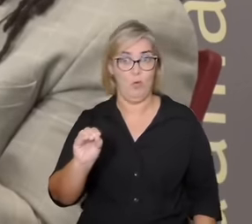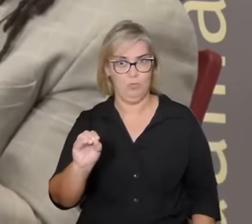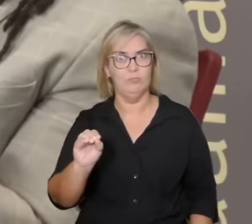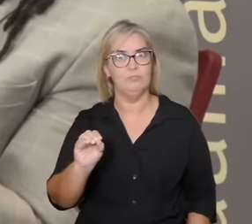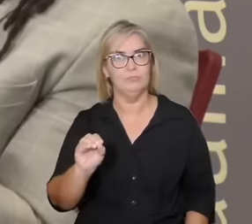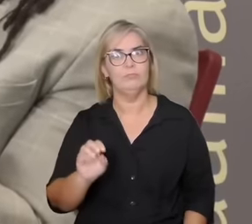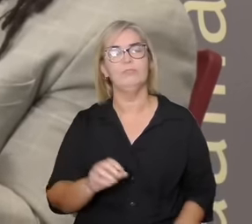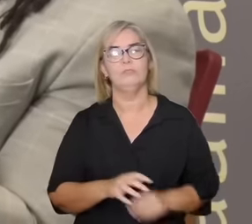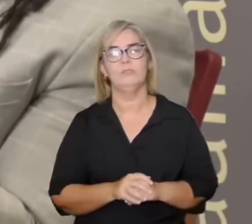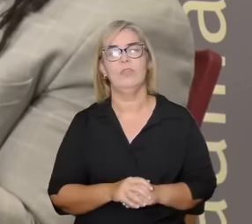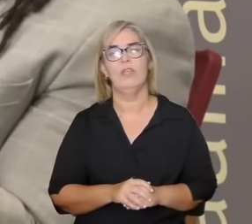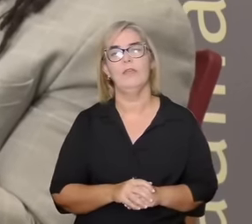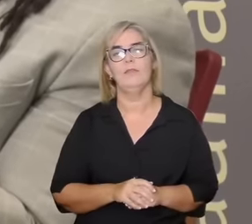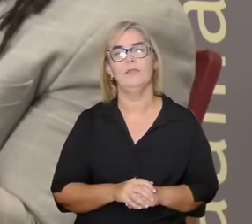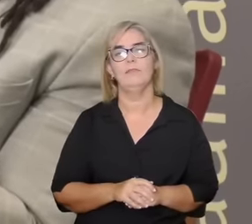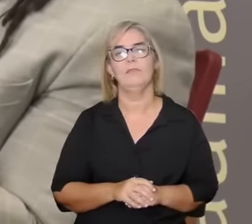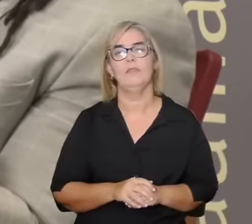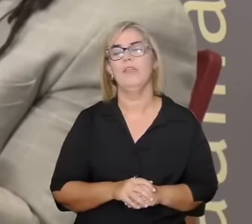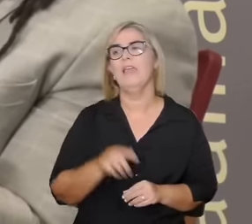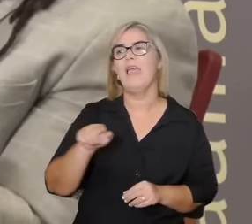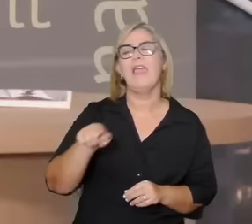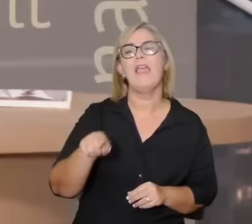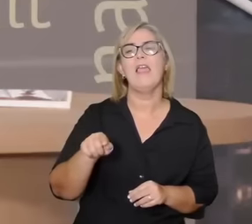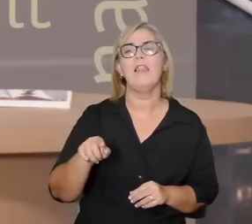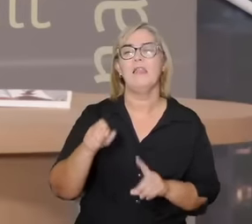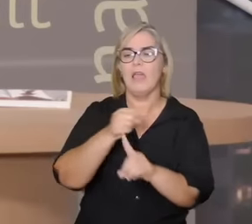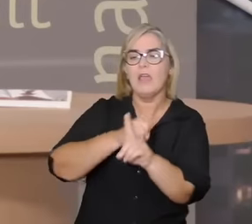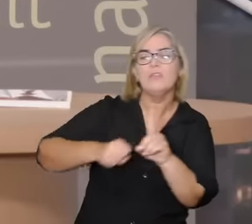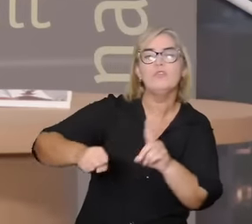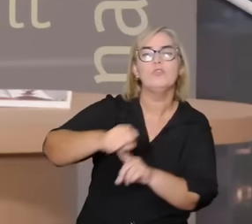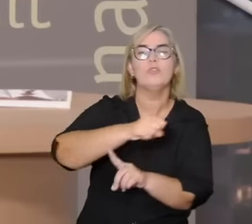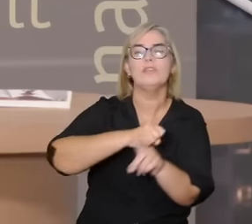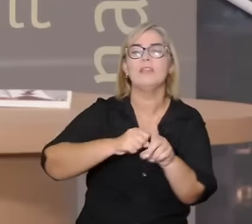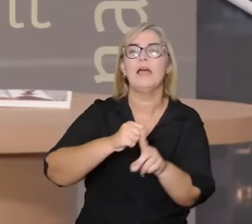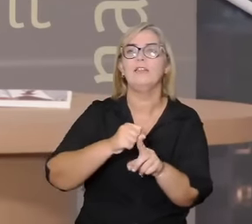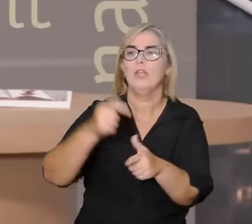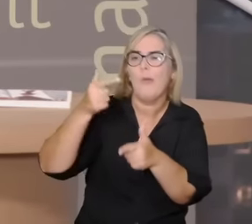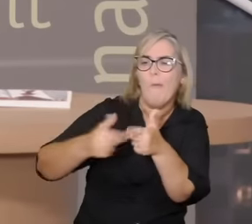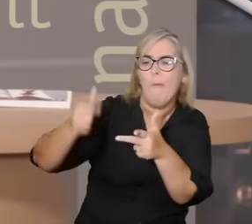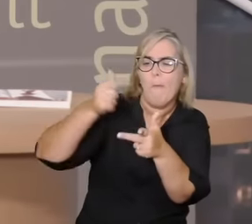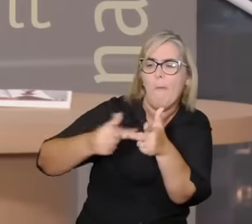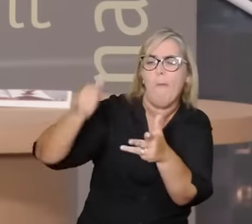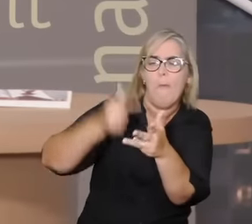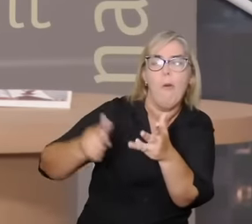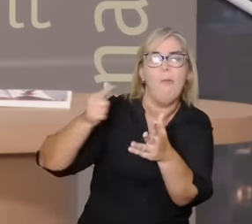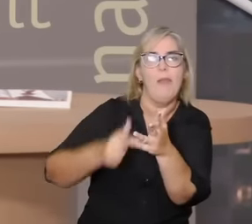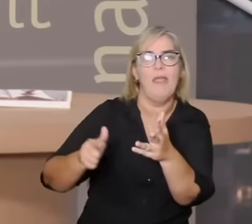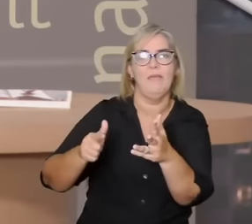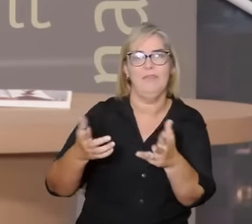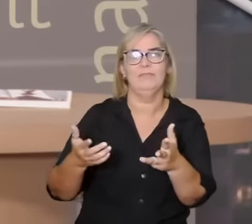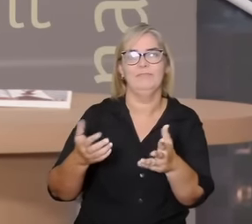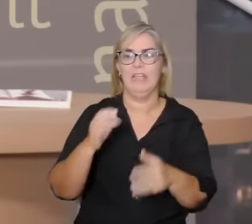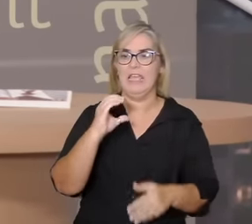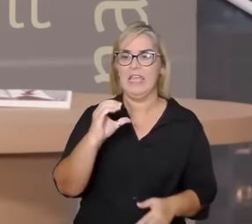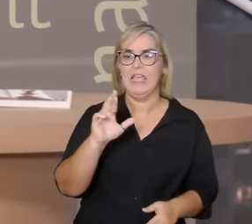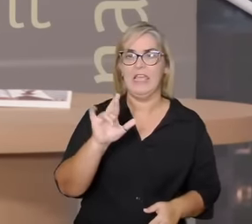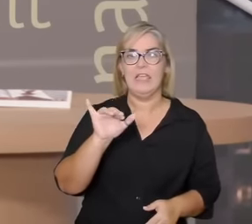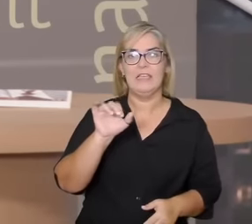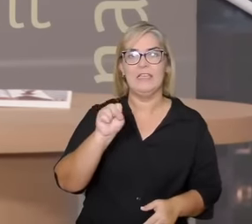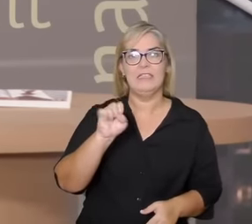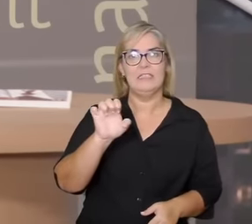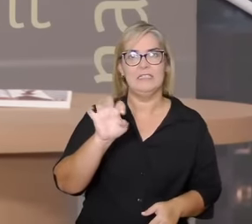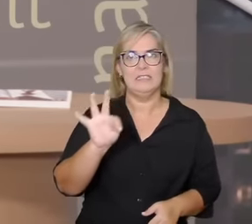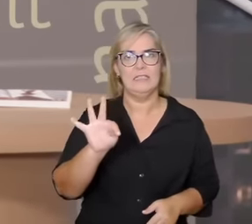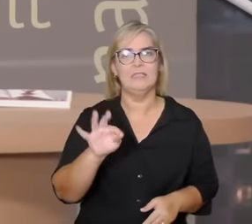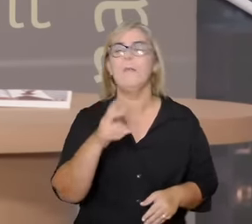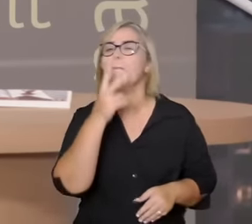o modelo cosmofóbico vai dar em sociedades em crise sociedades em crise são sociedades onde os